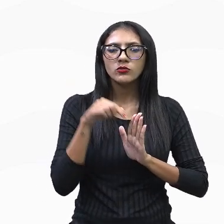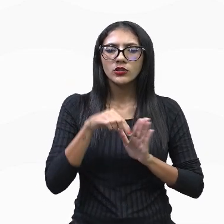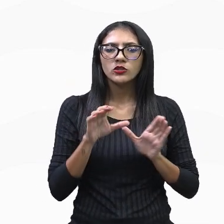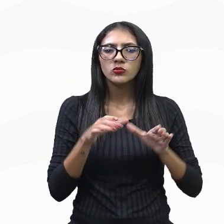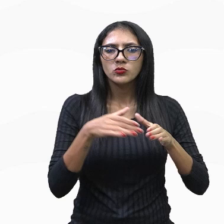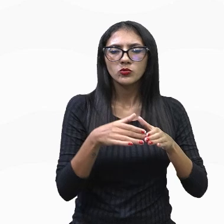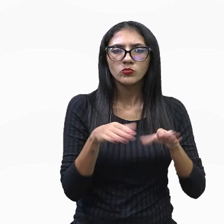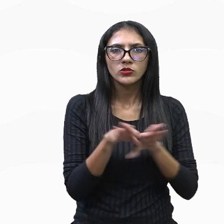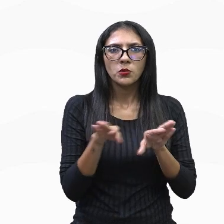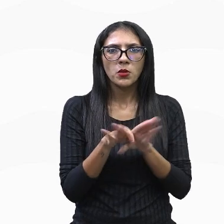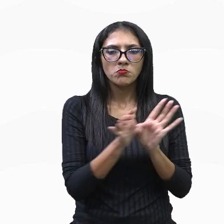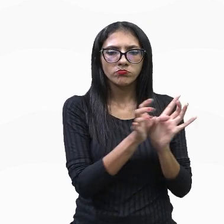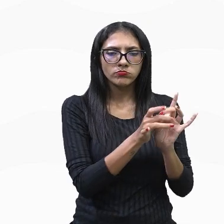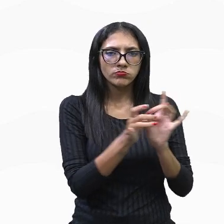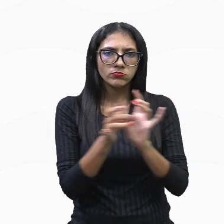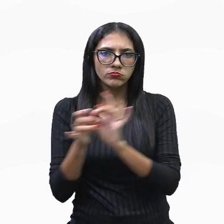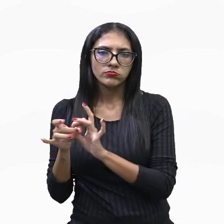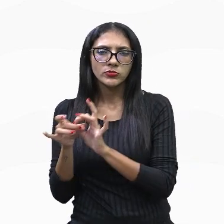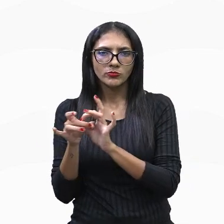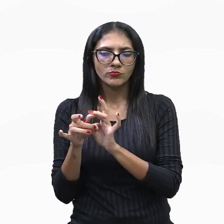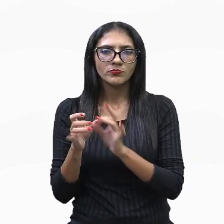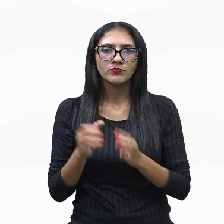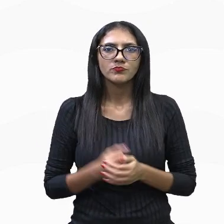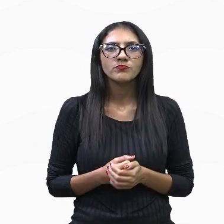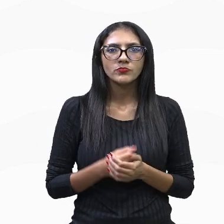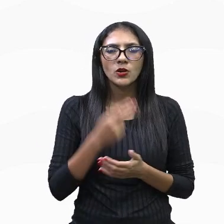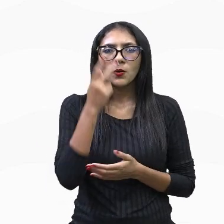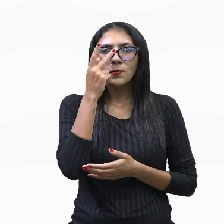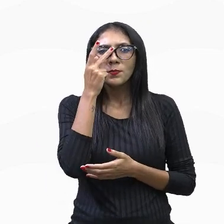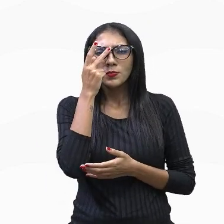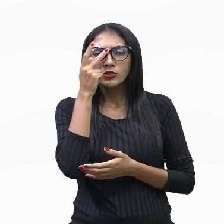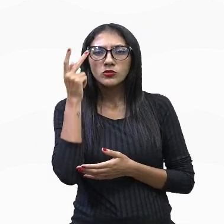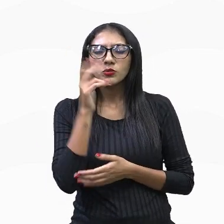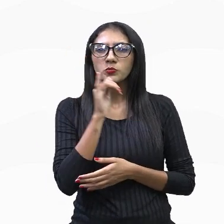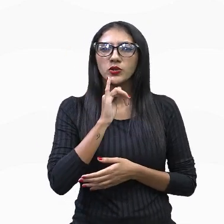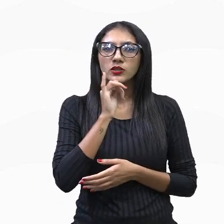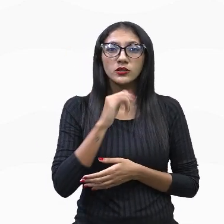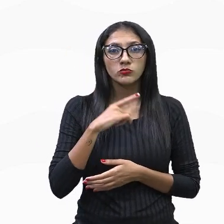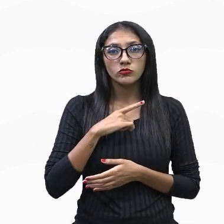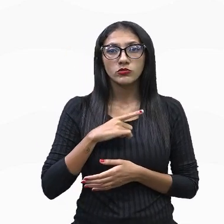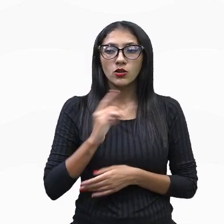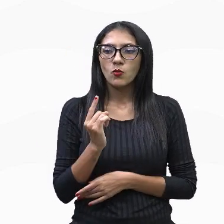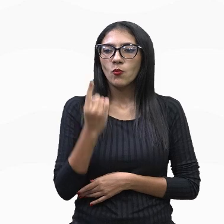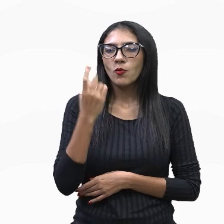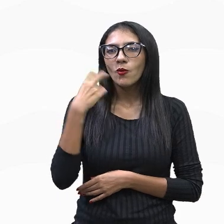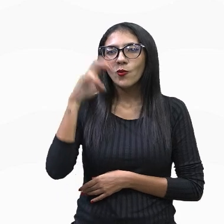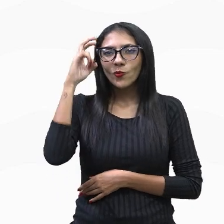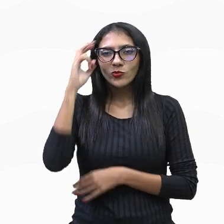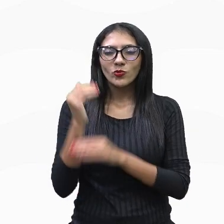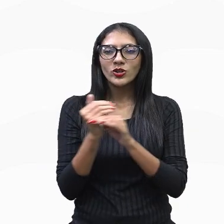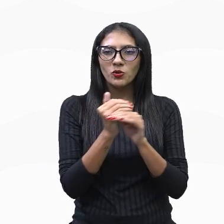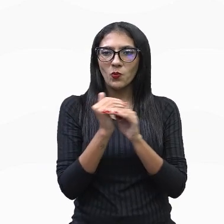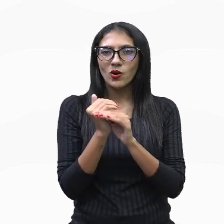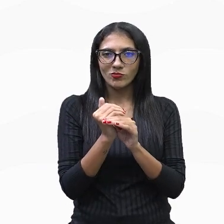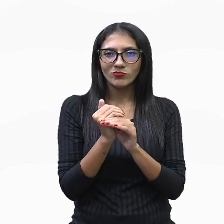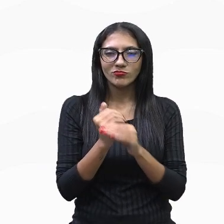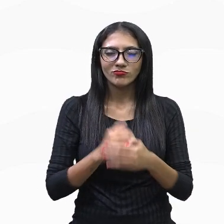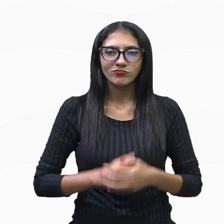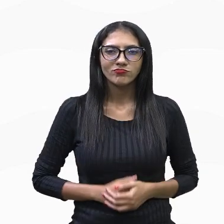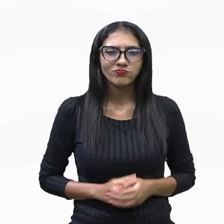laços sociais entre os que partilham, por exemplo, de uma cultura comum. Tá bom, então?